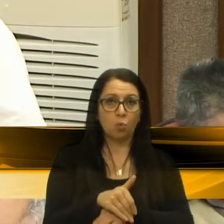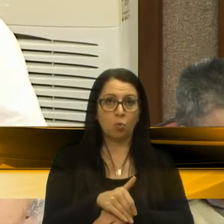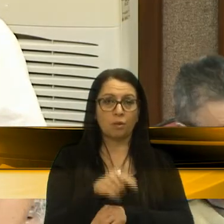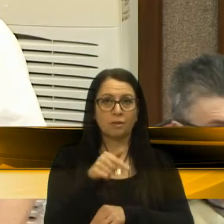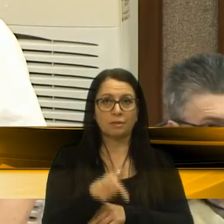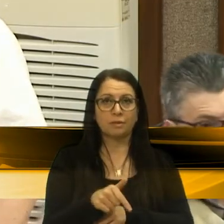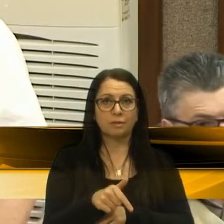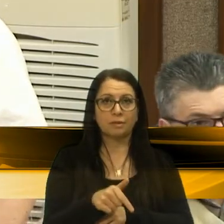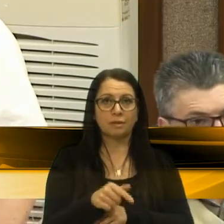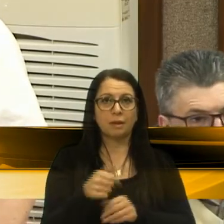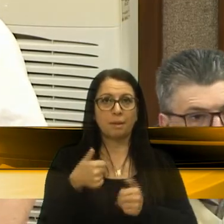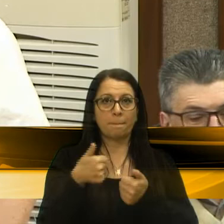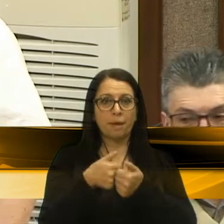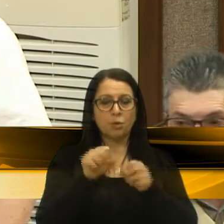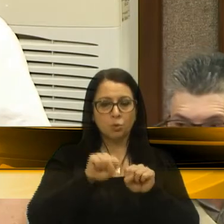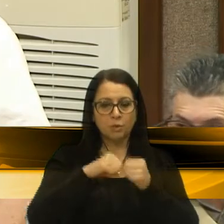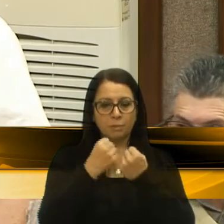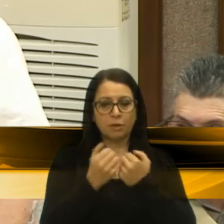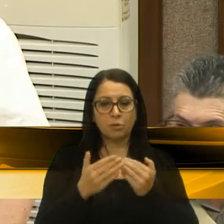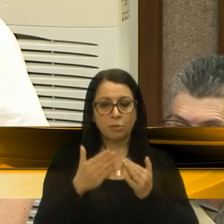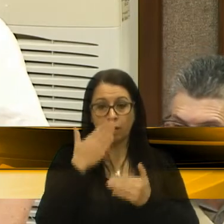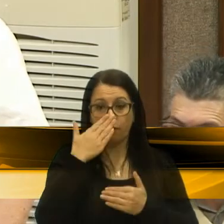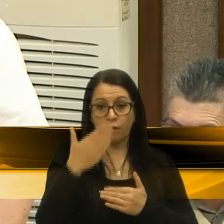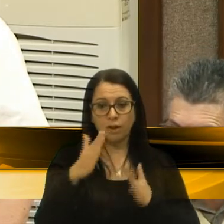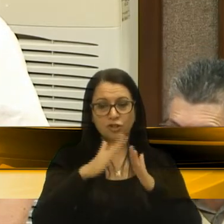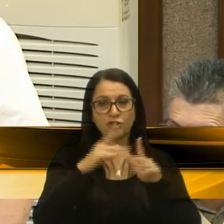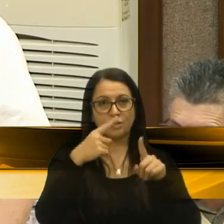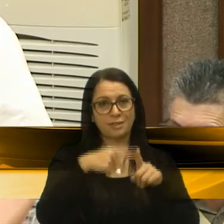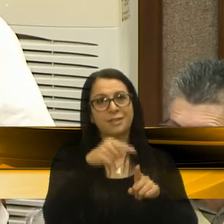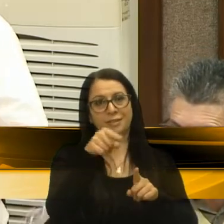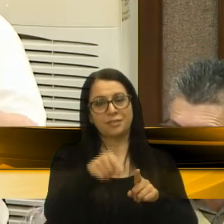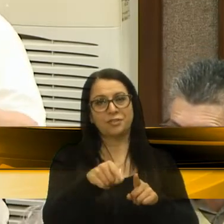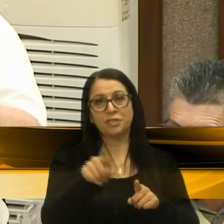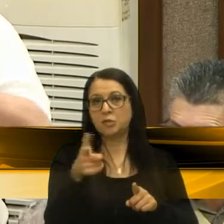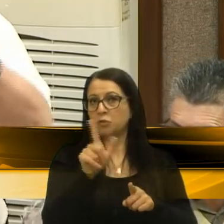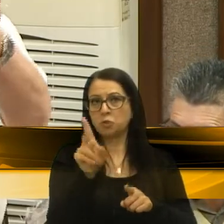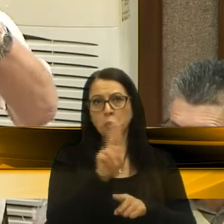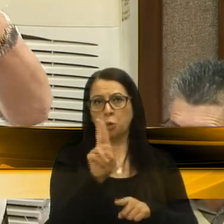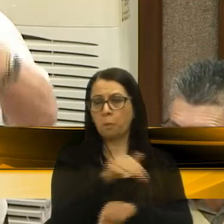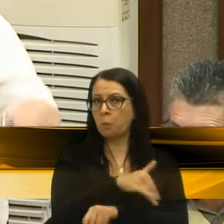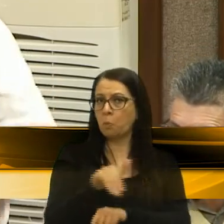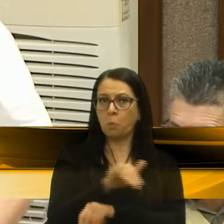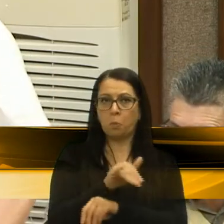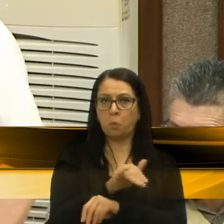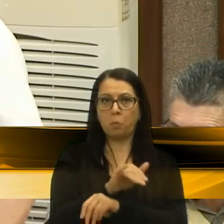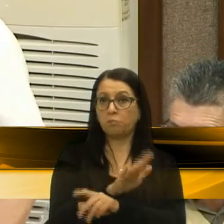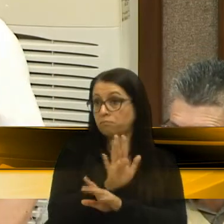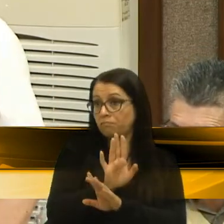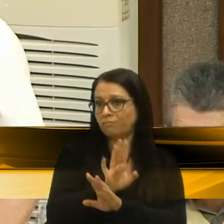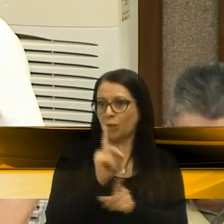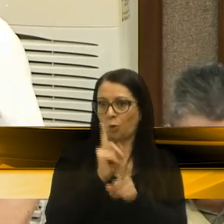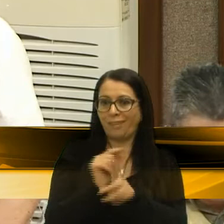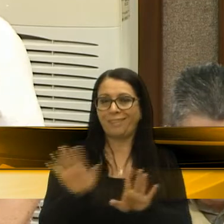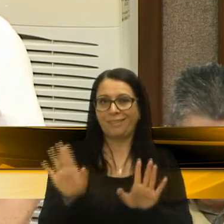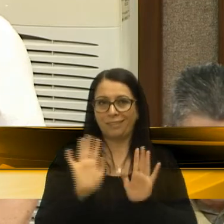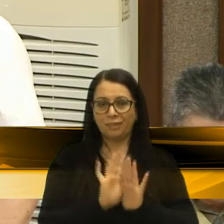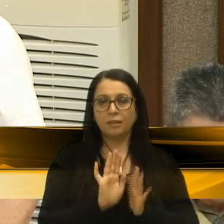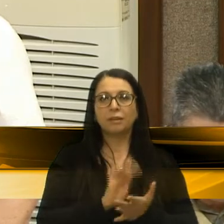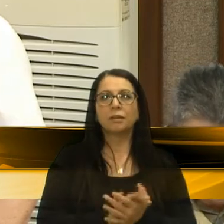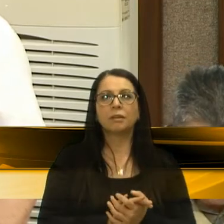ao seminário, ali bem na frente da igreja, que não tinha denominação, ainda foi um achado, a gente